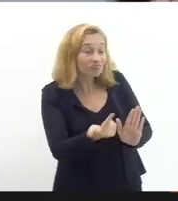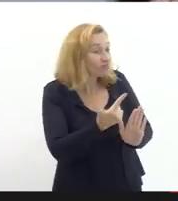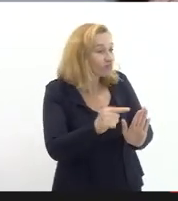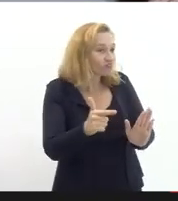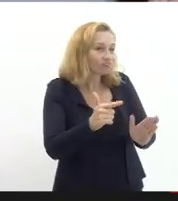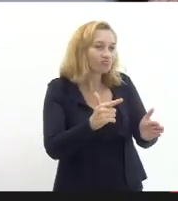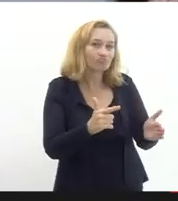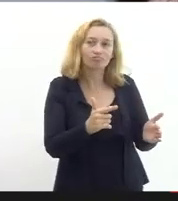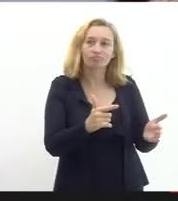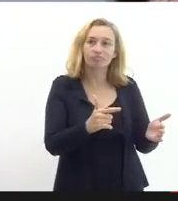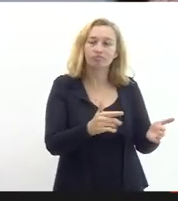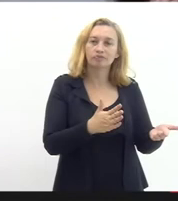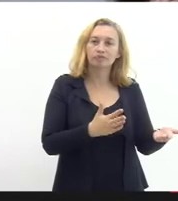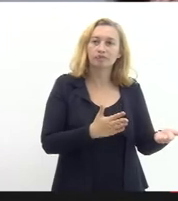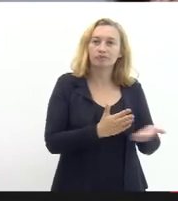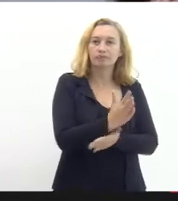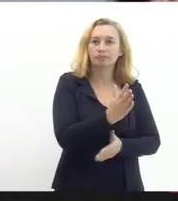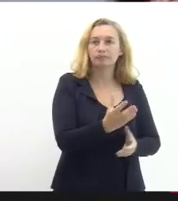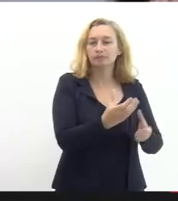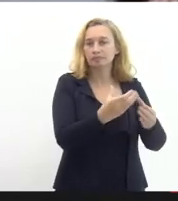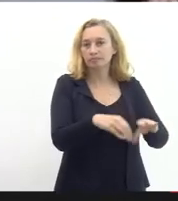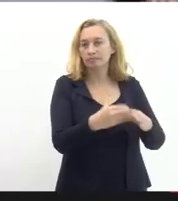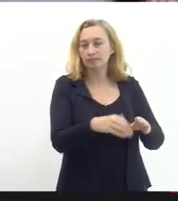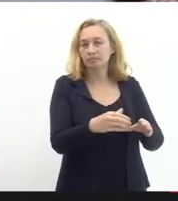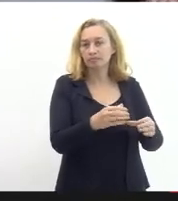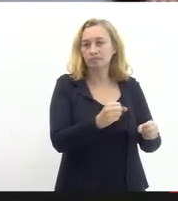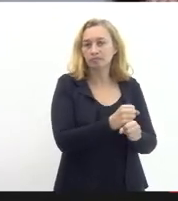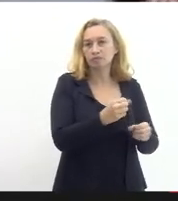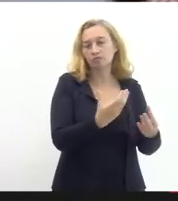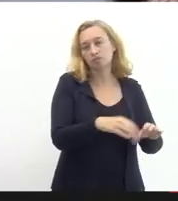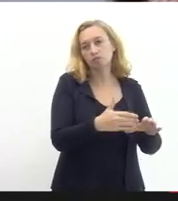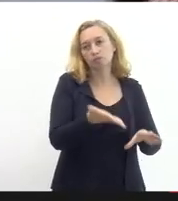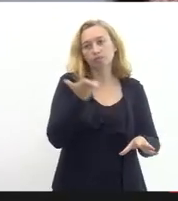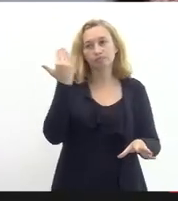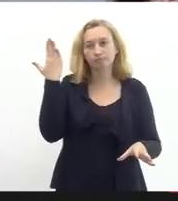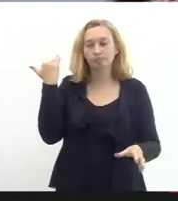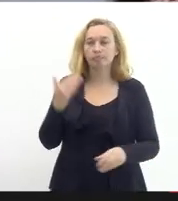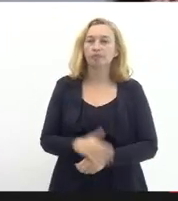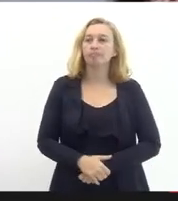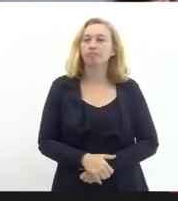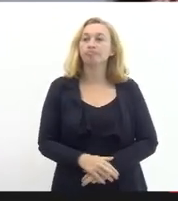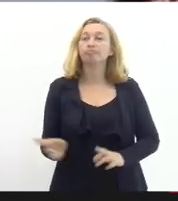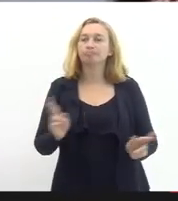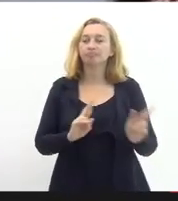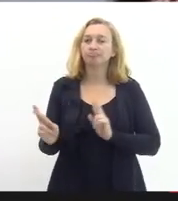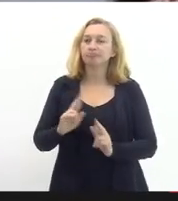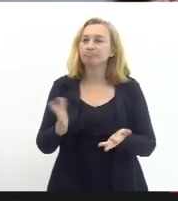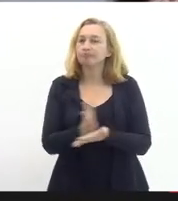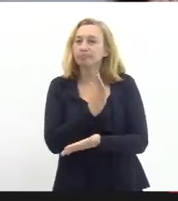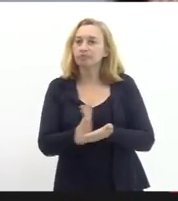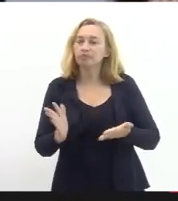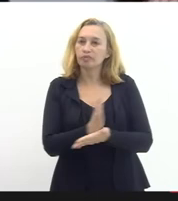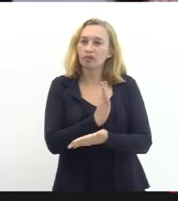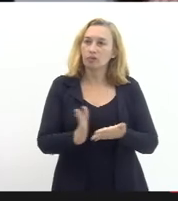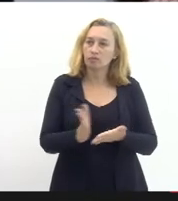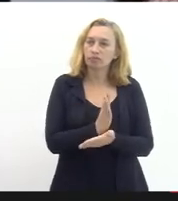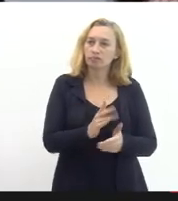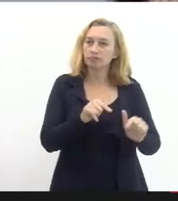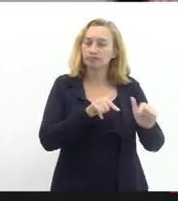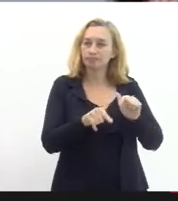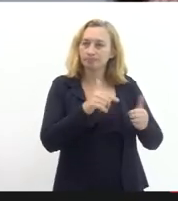aprovado nos concursos anteriores e em relação a algumas funções de